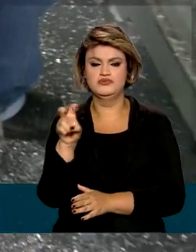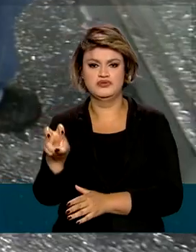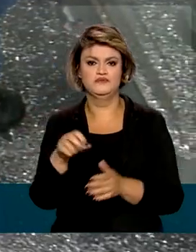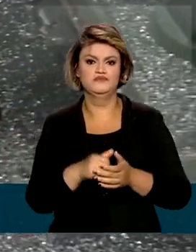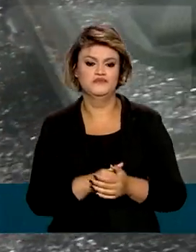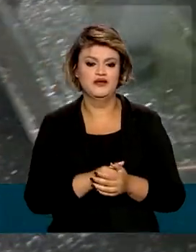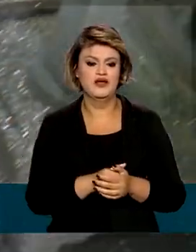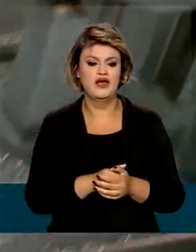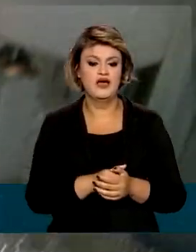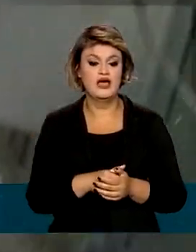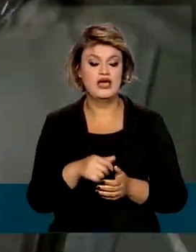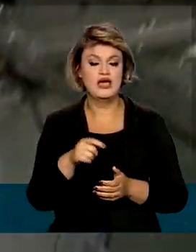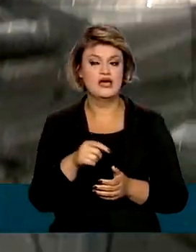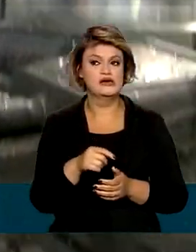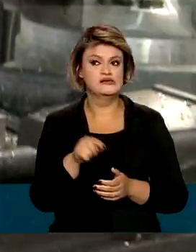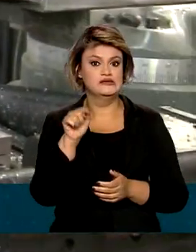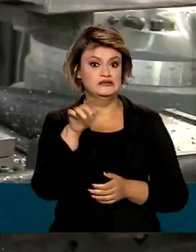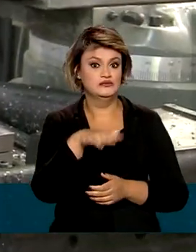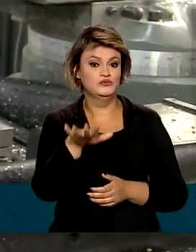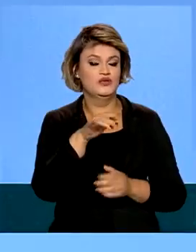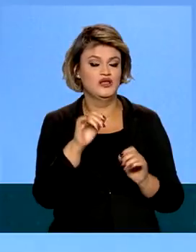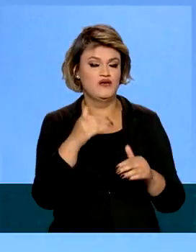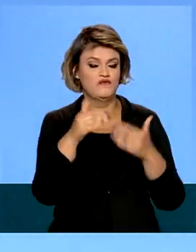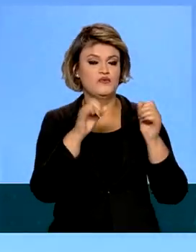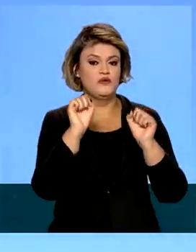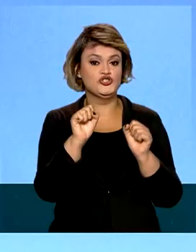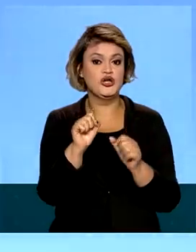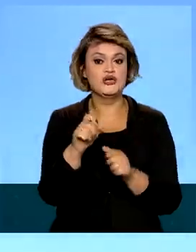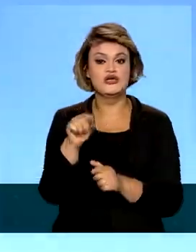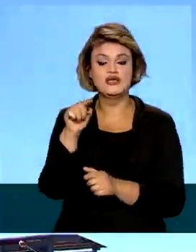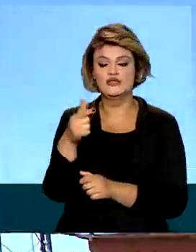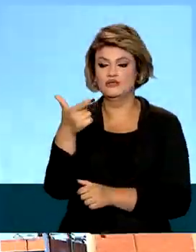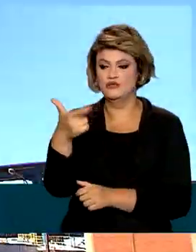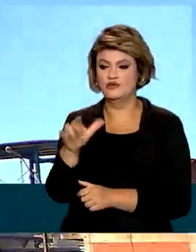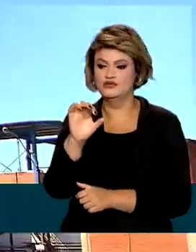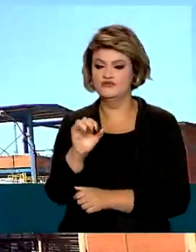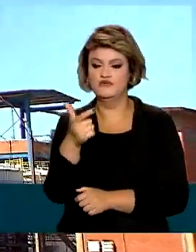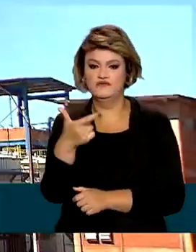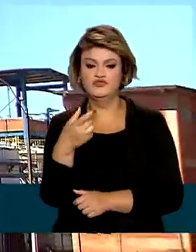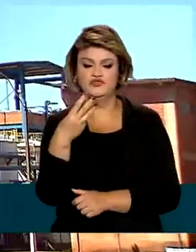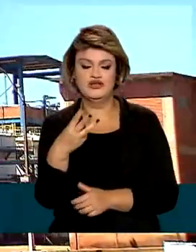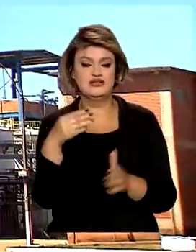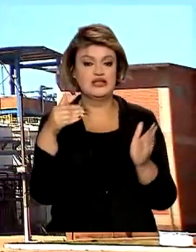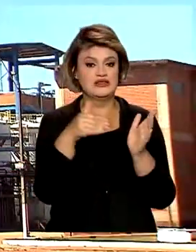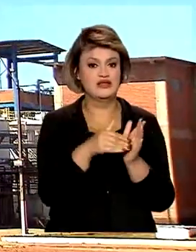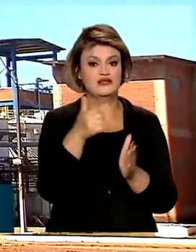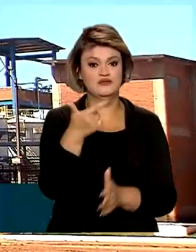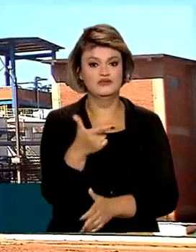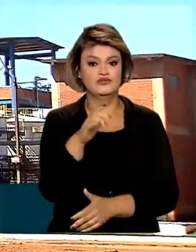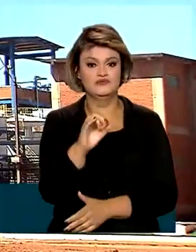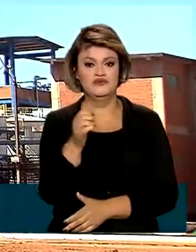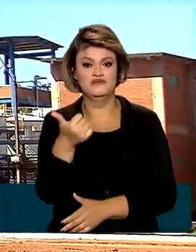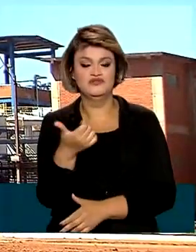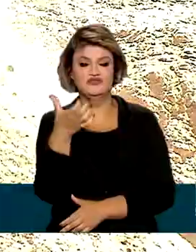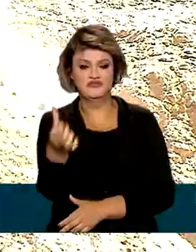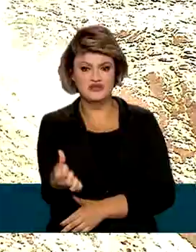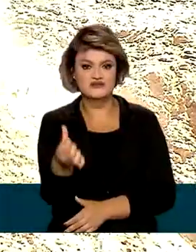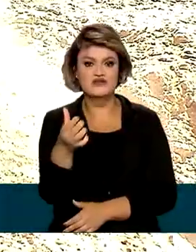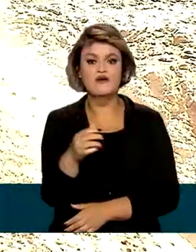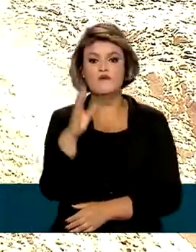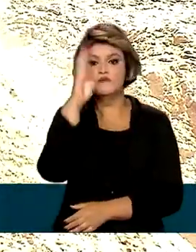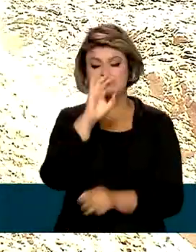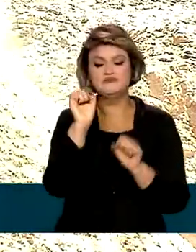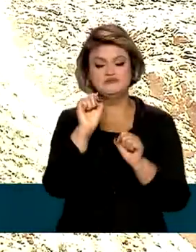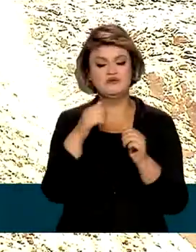foi mantida em 1,5% e a partir de 2023 até 2026, o Brasil deve